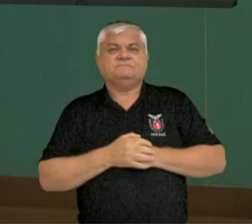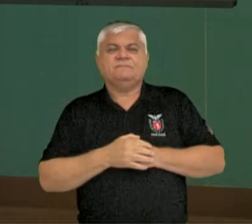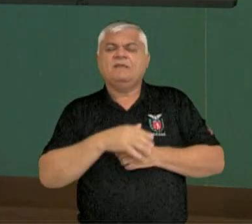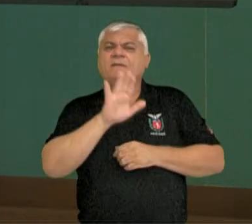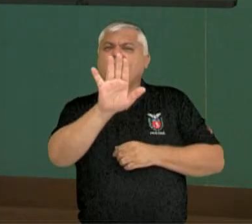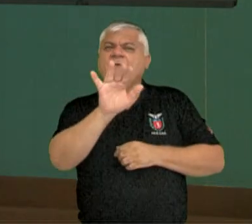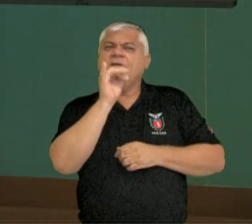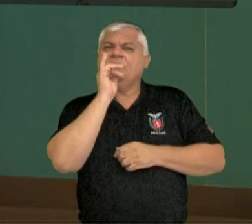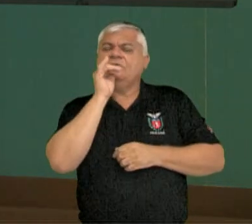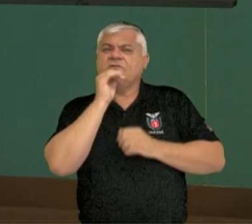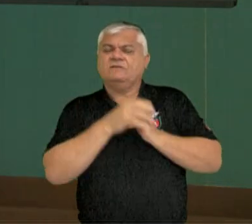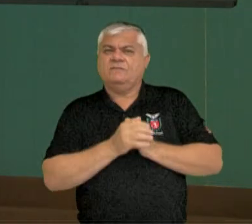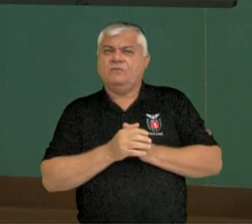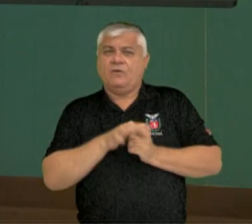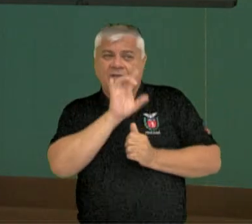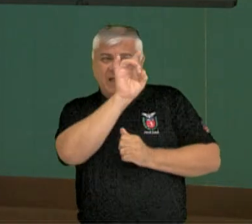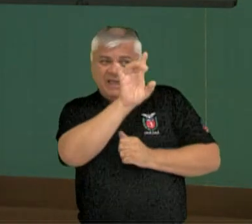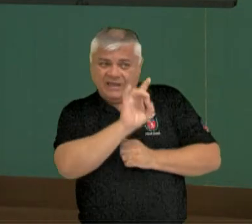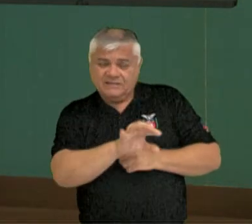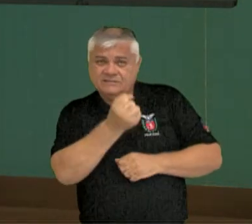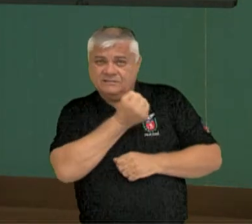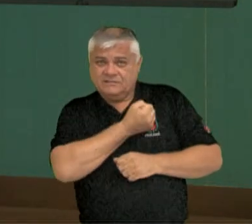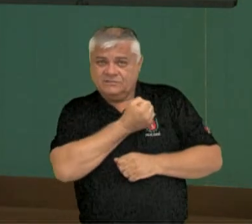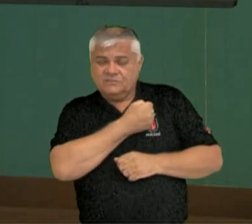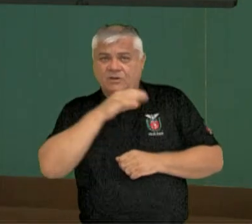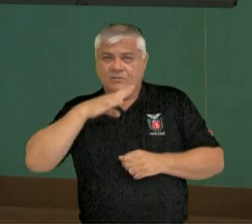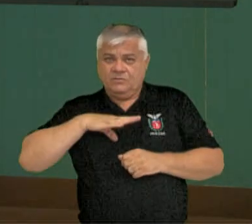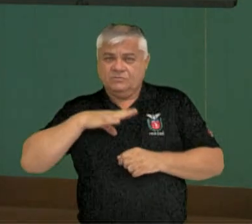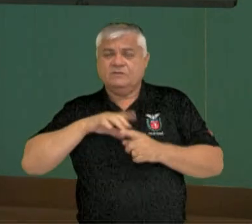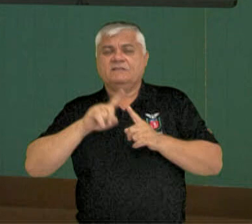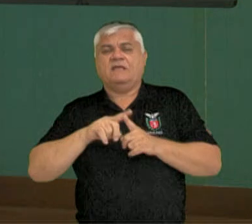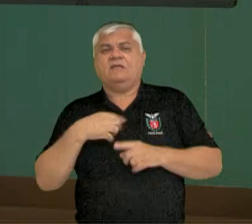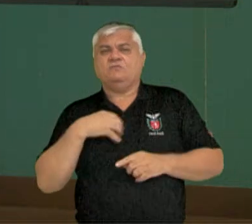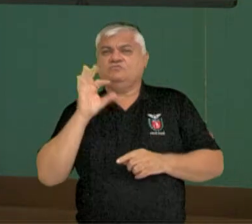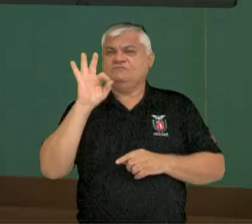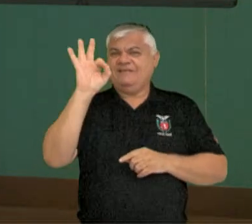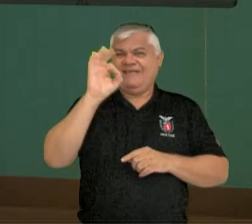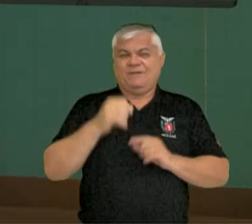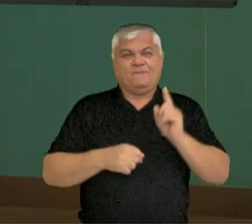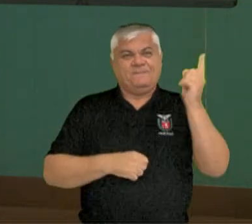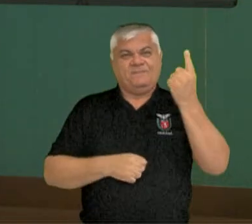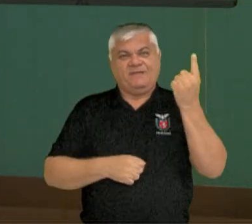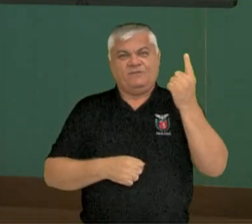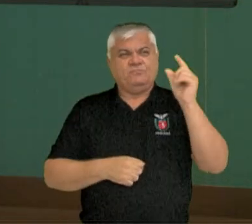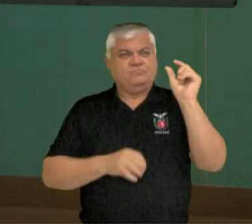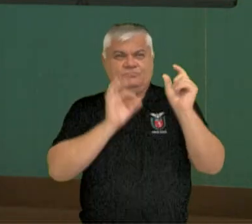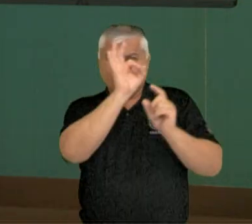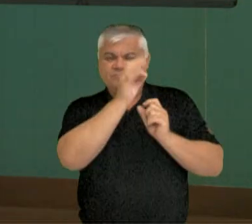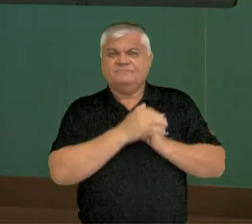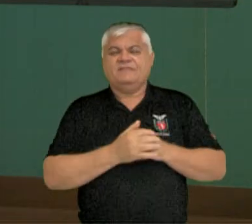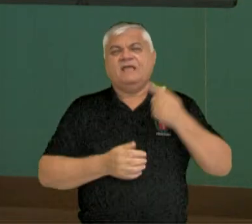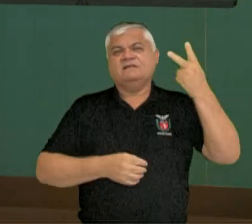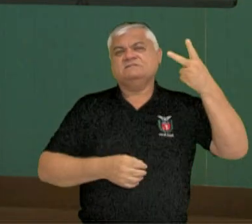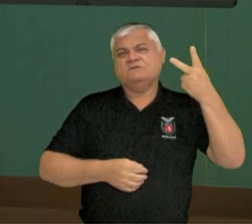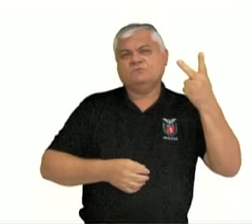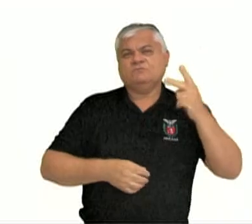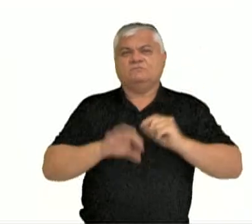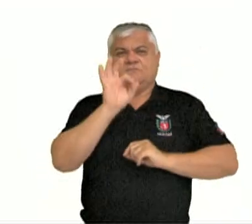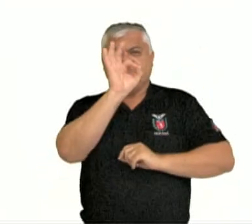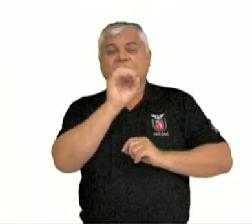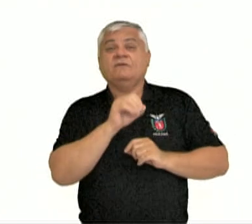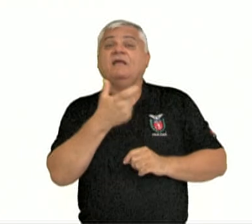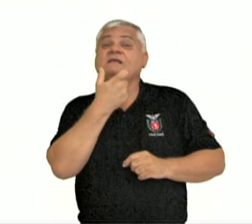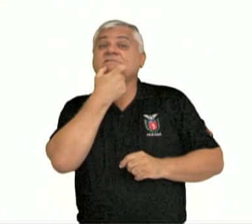representar os números ordinais em português, eu coloco o número e a bolinha. Em inglês, muda um pouquinho,